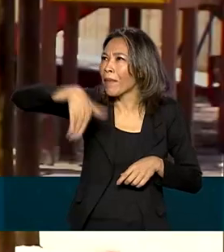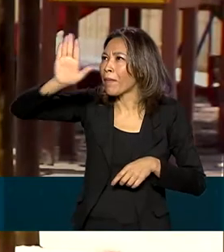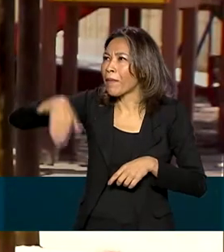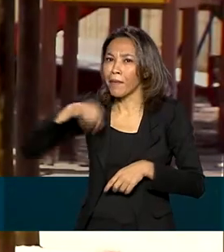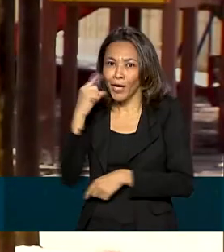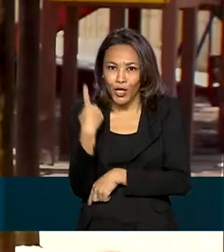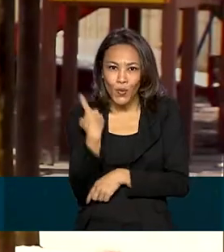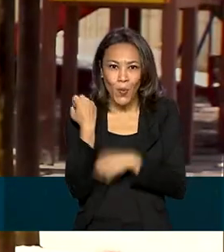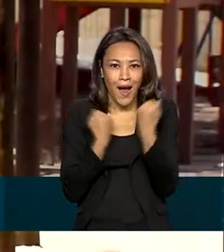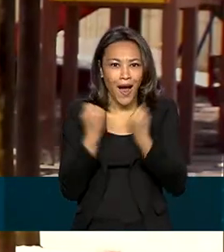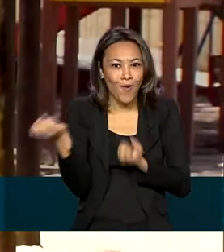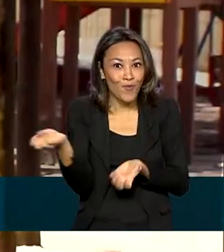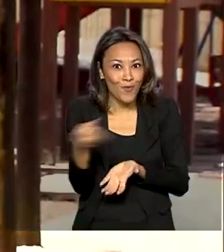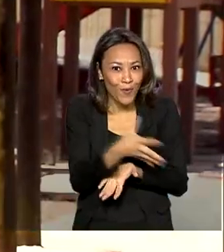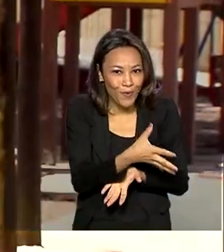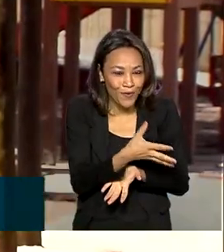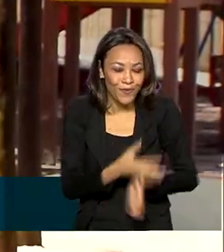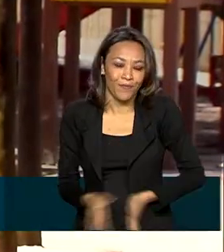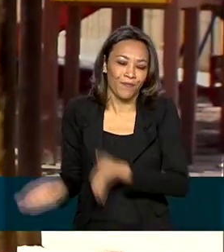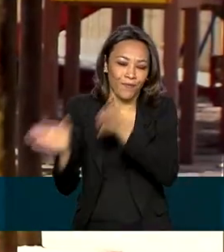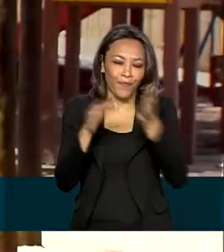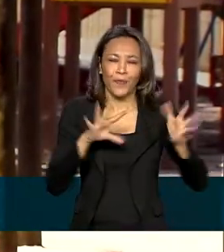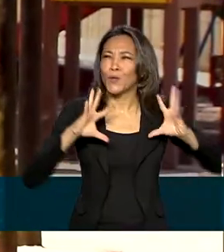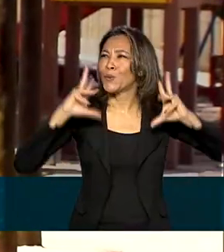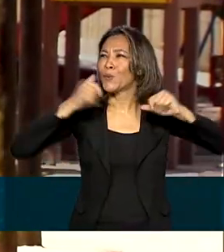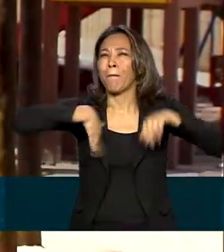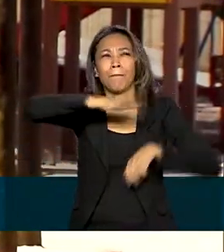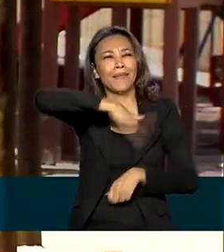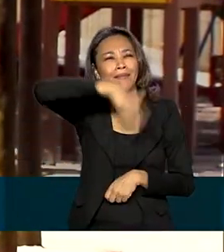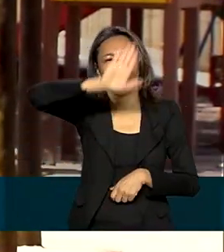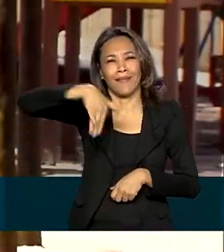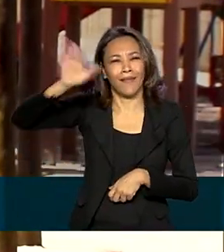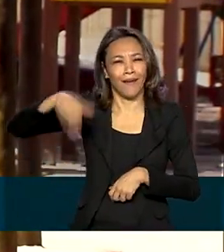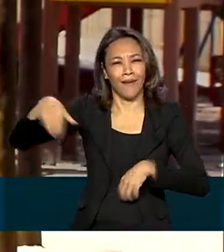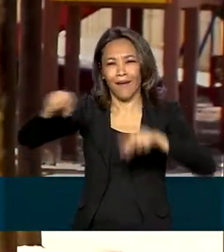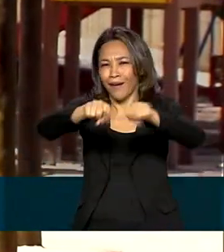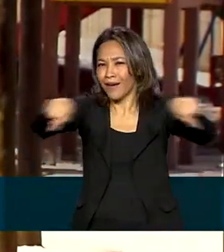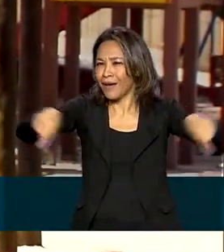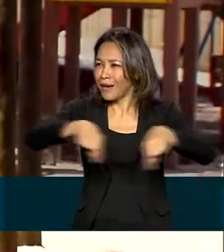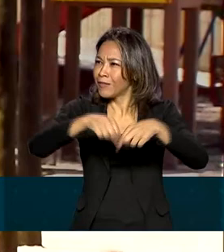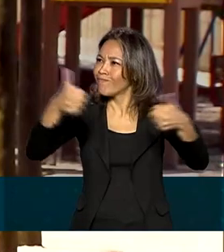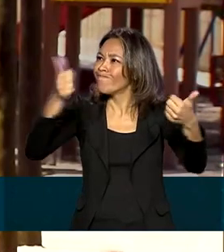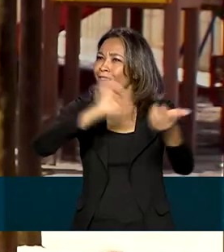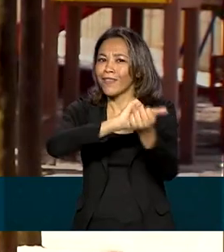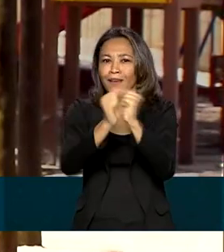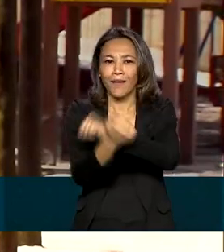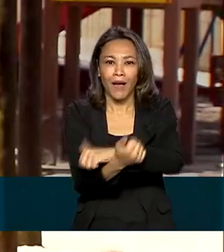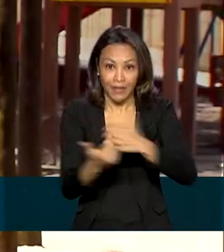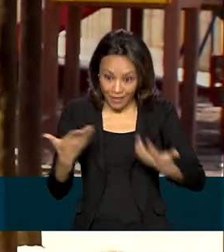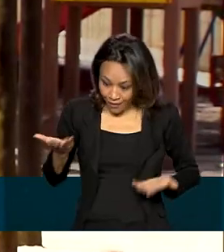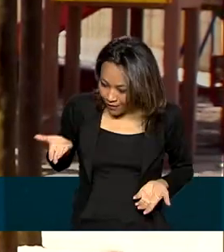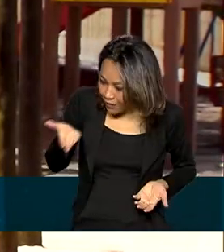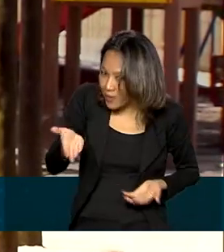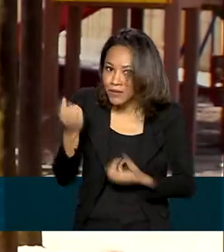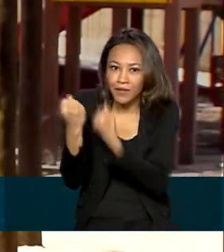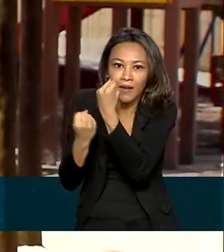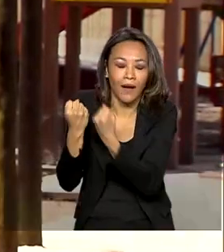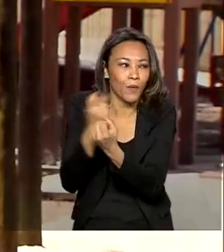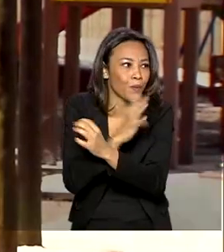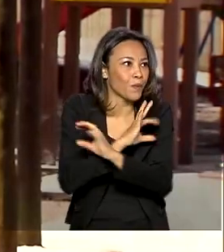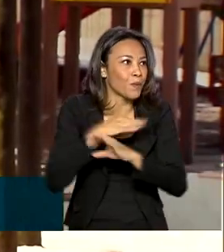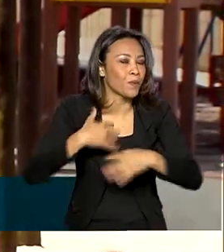novo. Quando voltar com as salas todas novinhas, tudo pintado, né? Tudo adequado e com esse veículo que é de suma